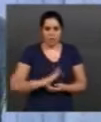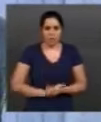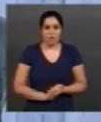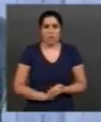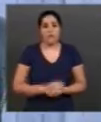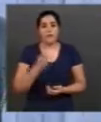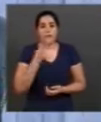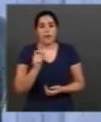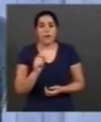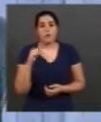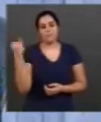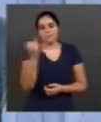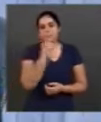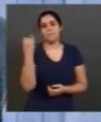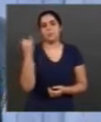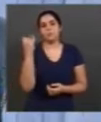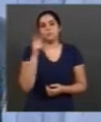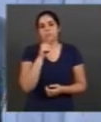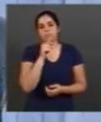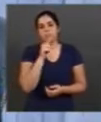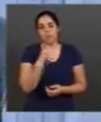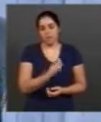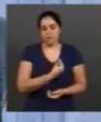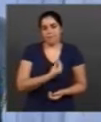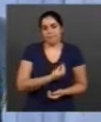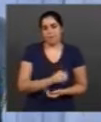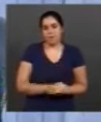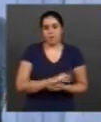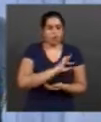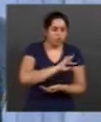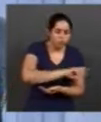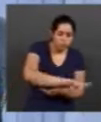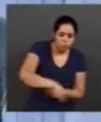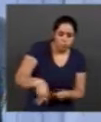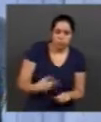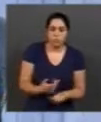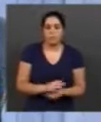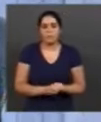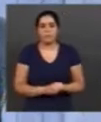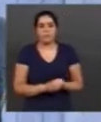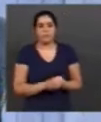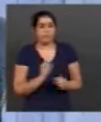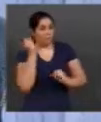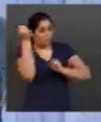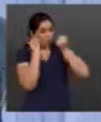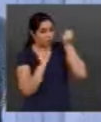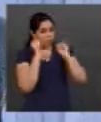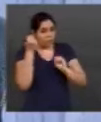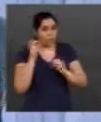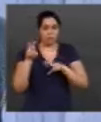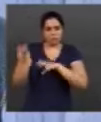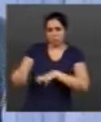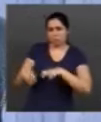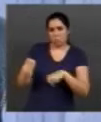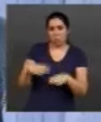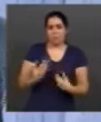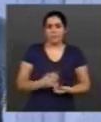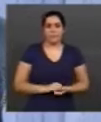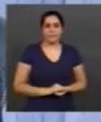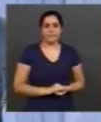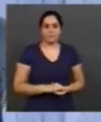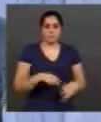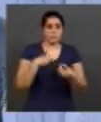água na vida humana, como é usada em diferentes setores, por exemplo, na indústria e na agricultura. E